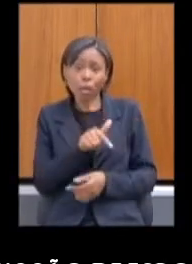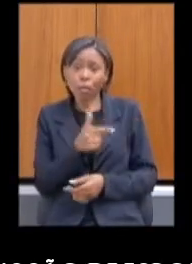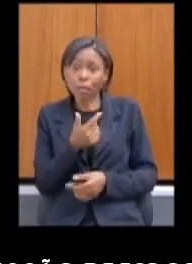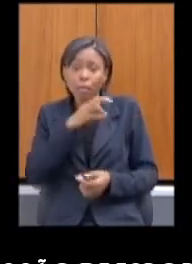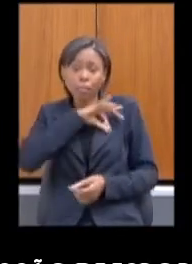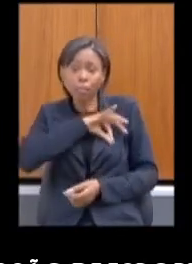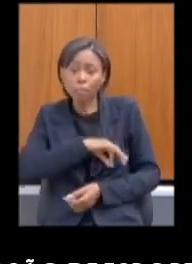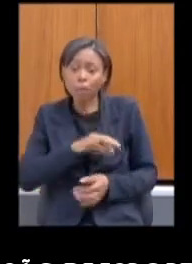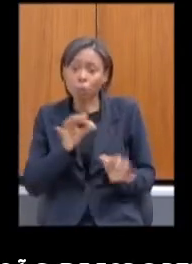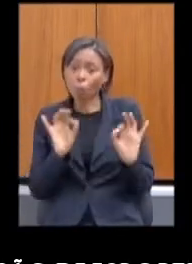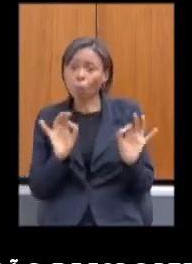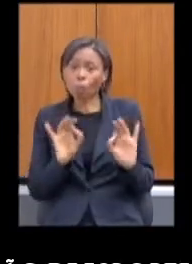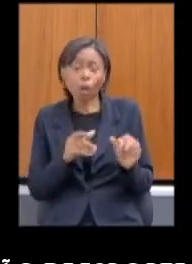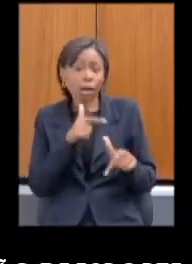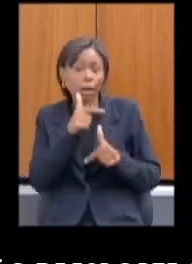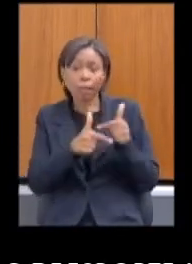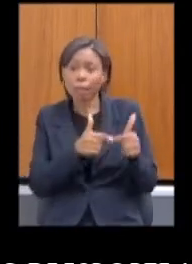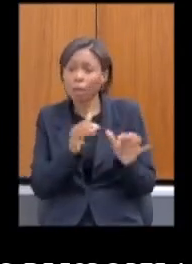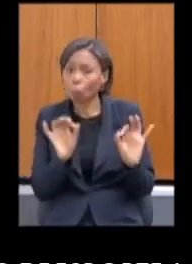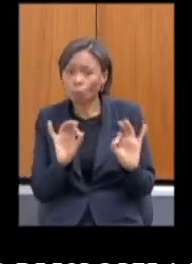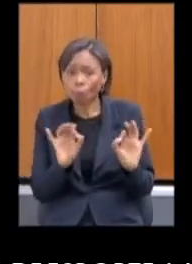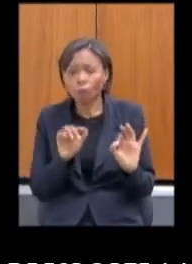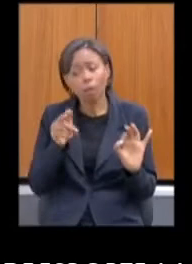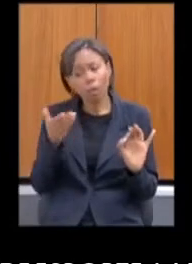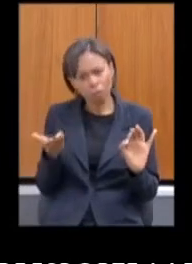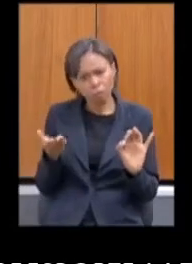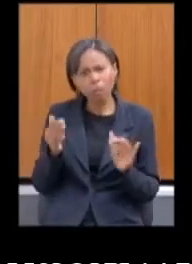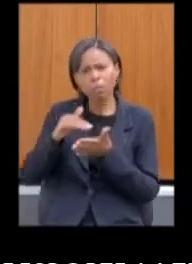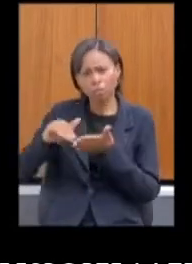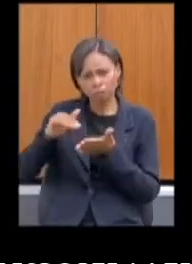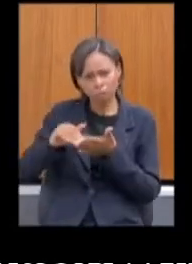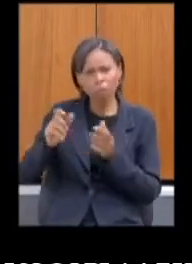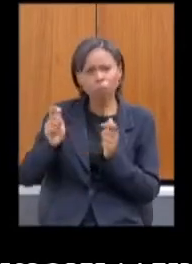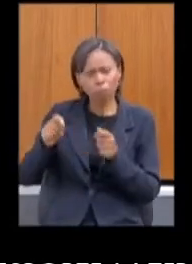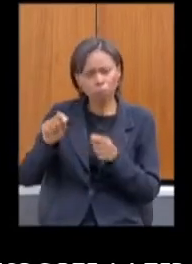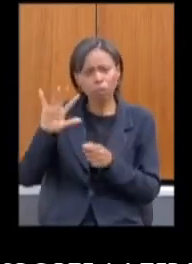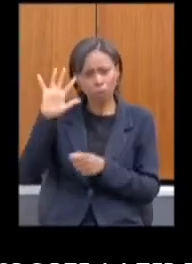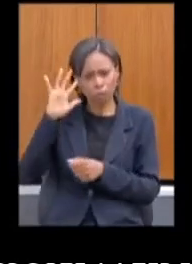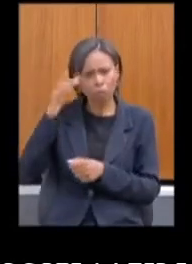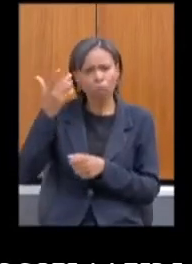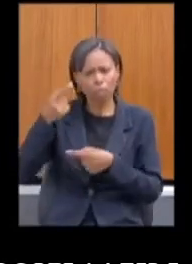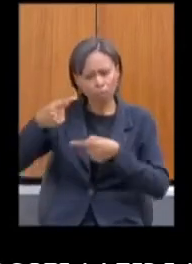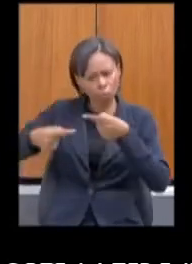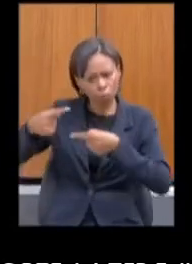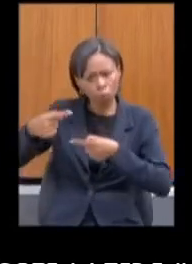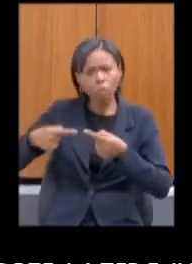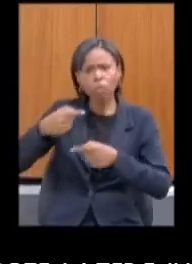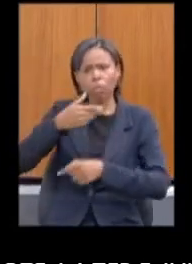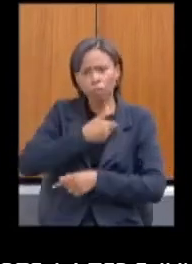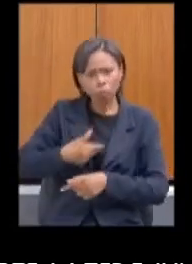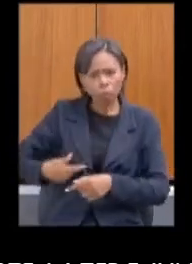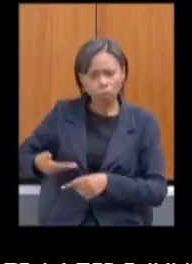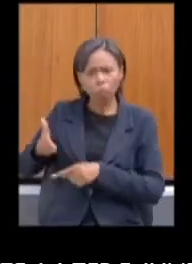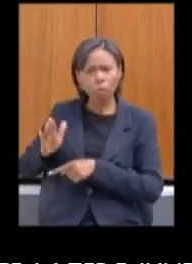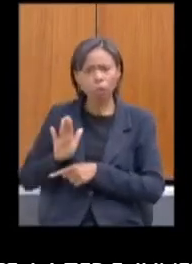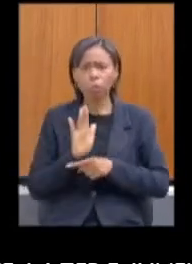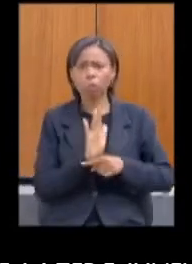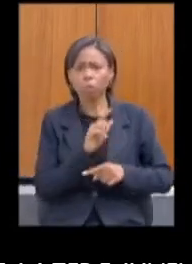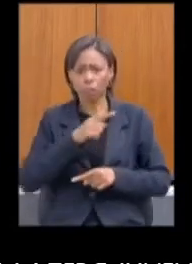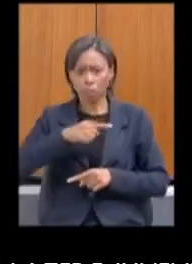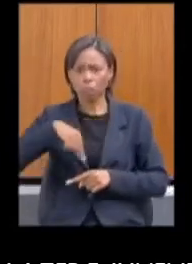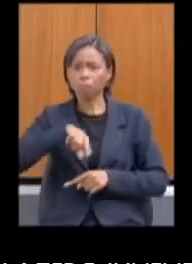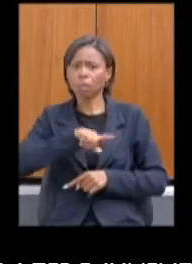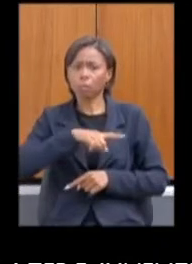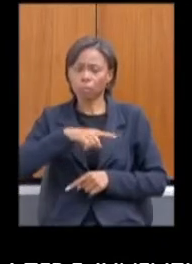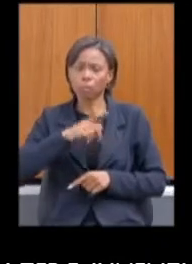Então, que a Secretaria pudesse olhar isso também e desenvolver alguma política pública em favor desses trabalhadores,